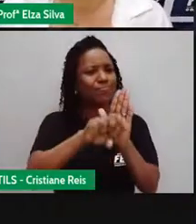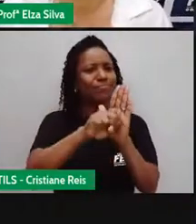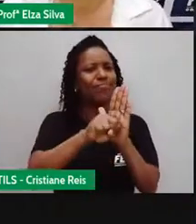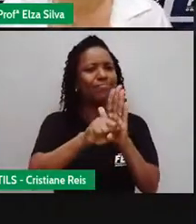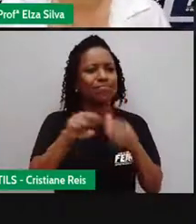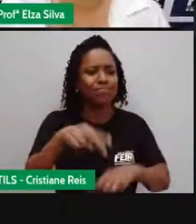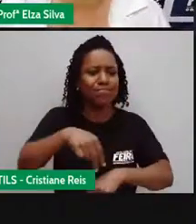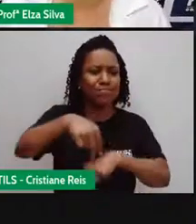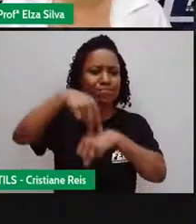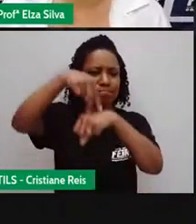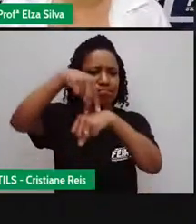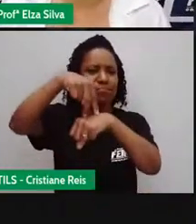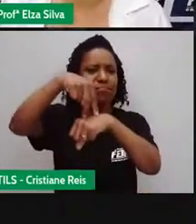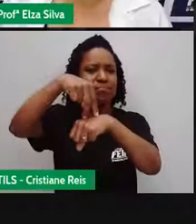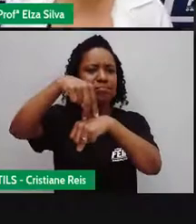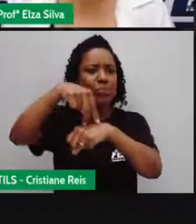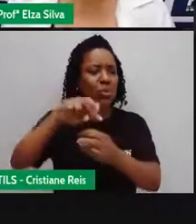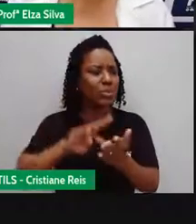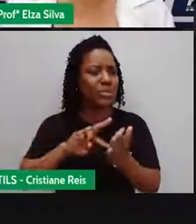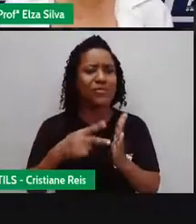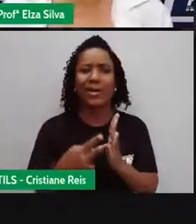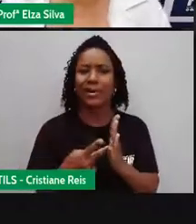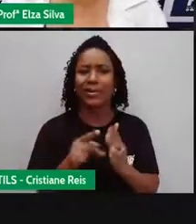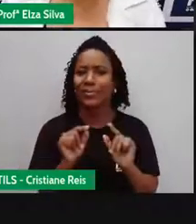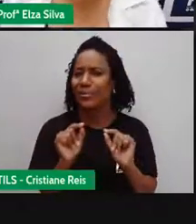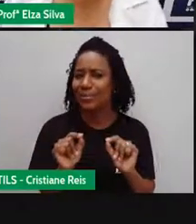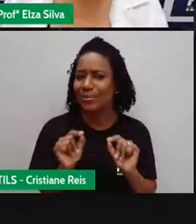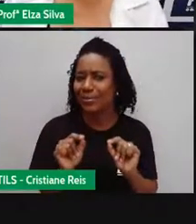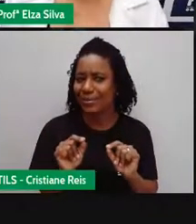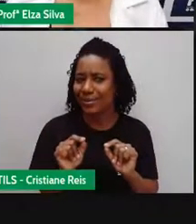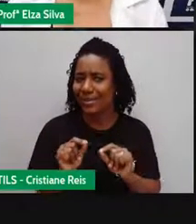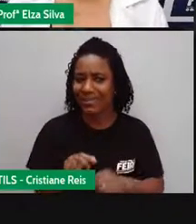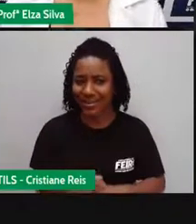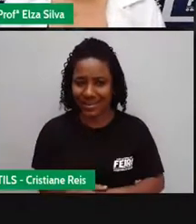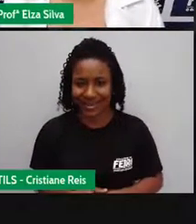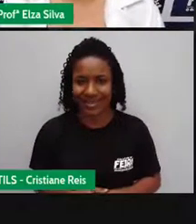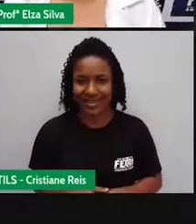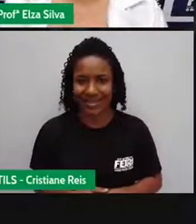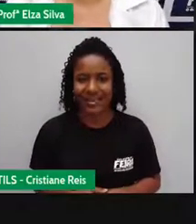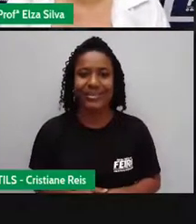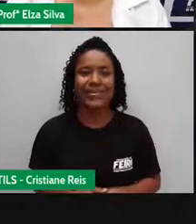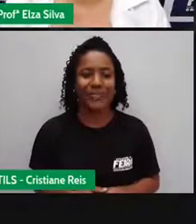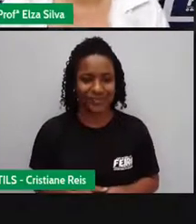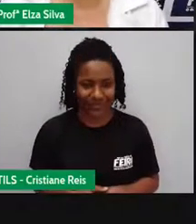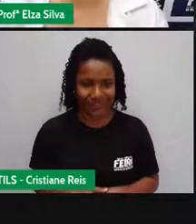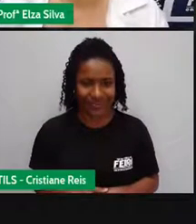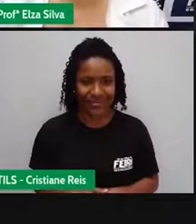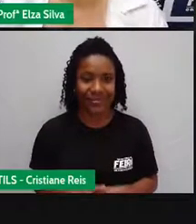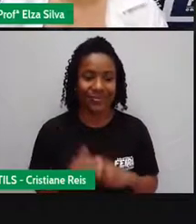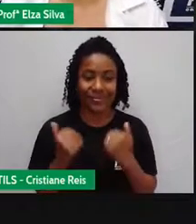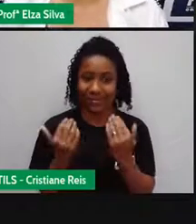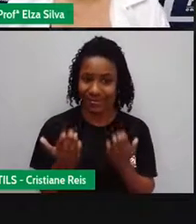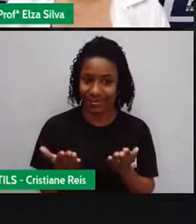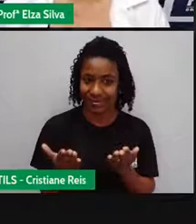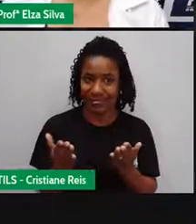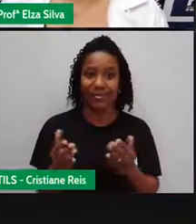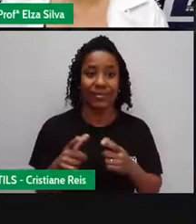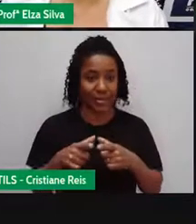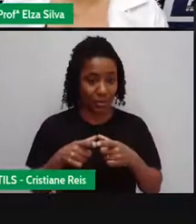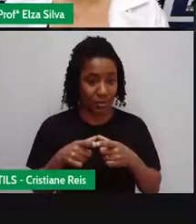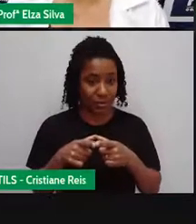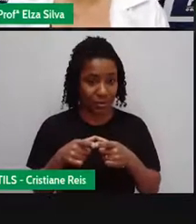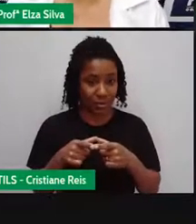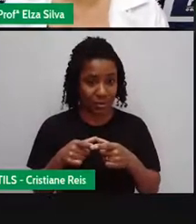podium O pódio olímpico Então Vamos lá? Tóquio 2020